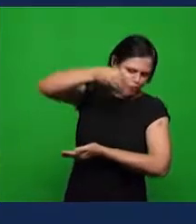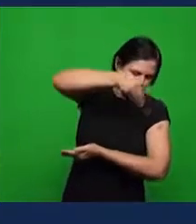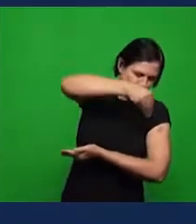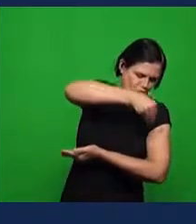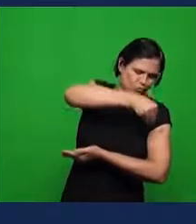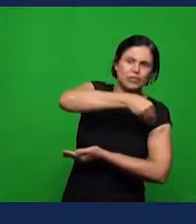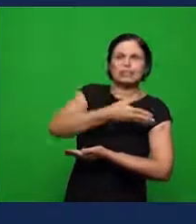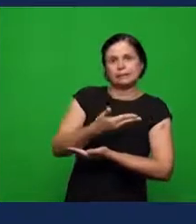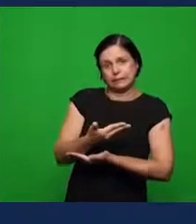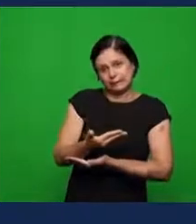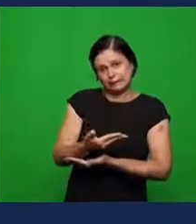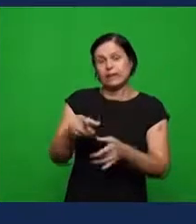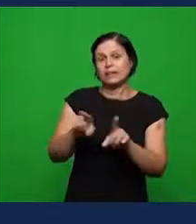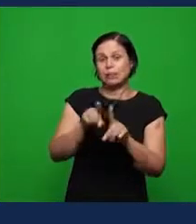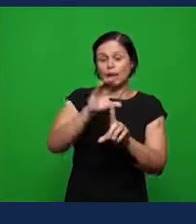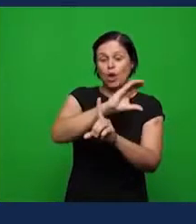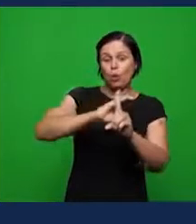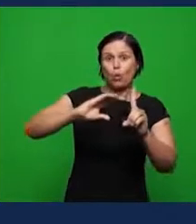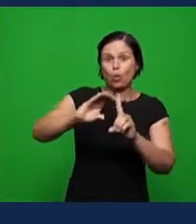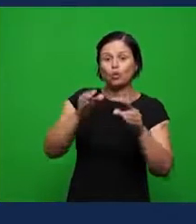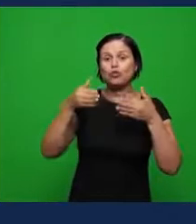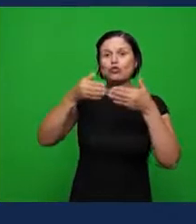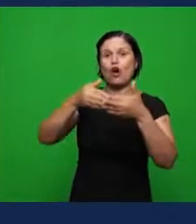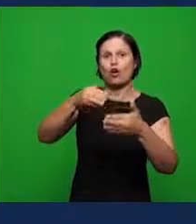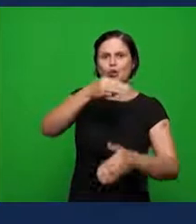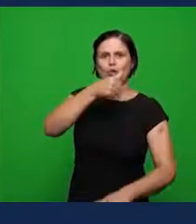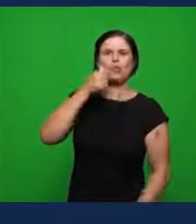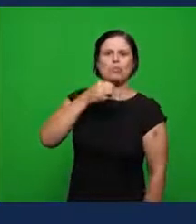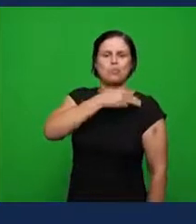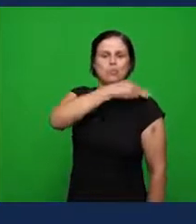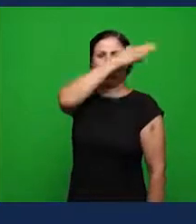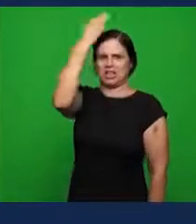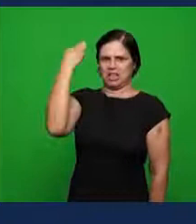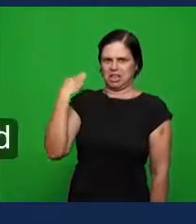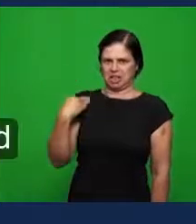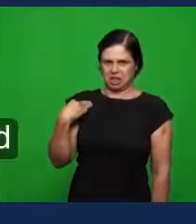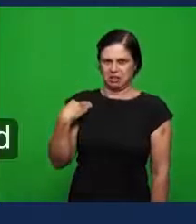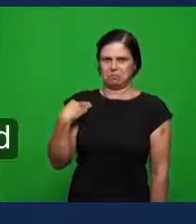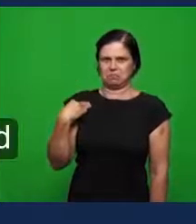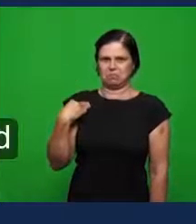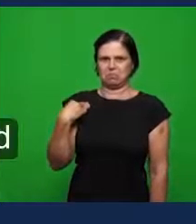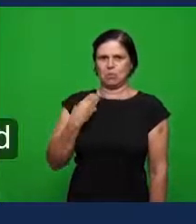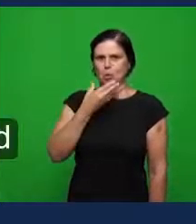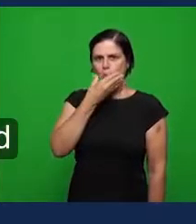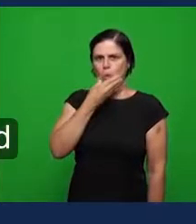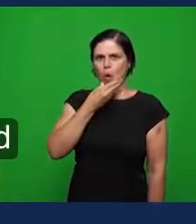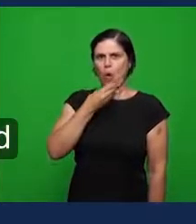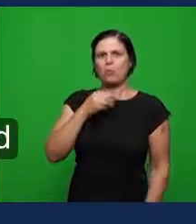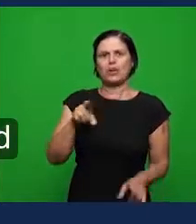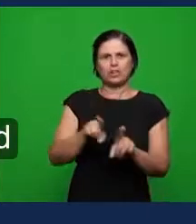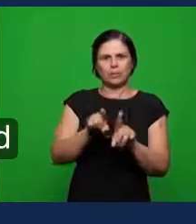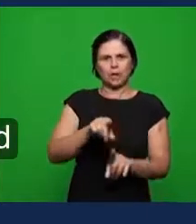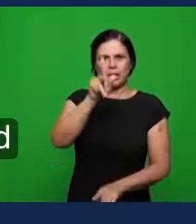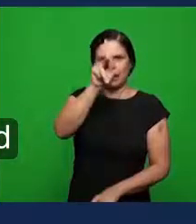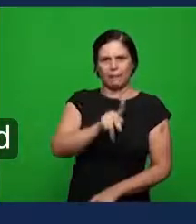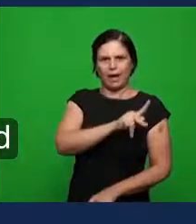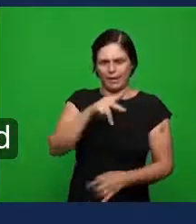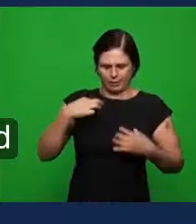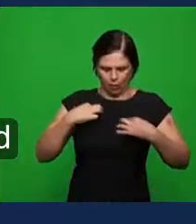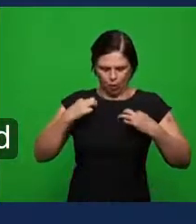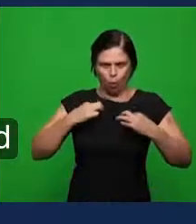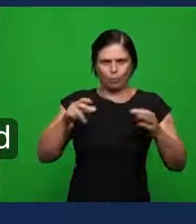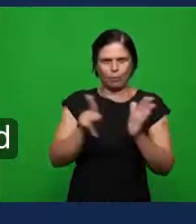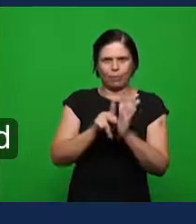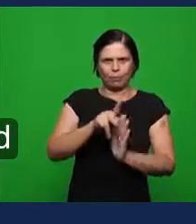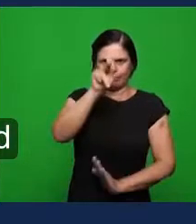os sacerdotes passam a se vestir com roupas especiais é